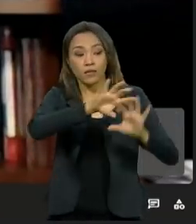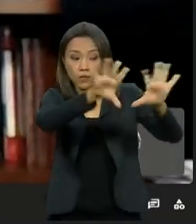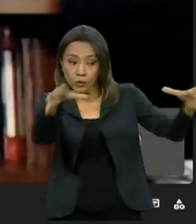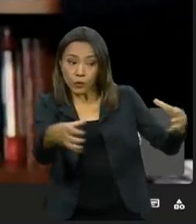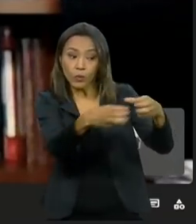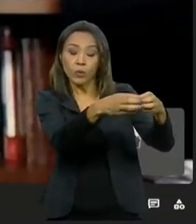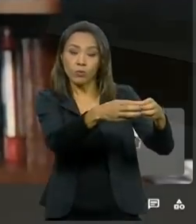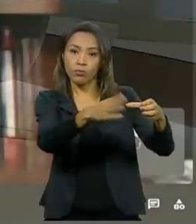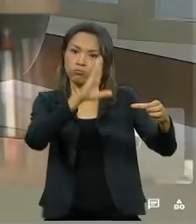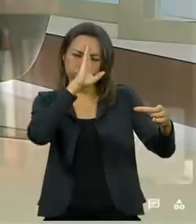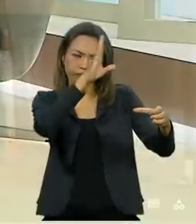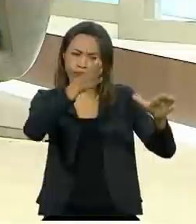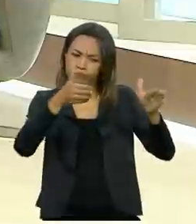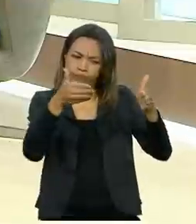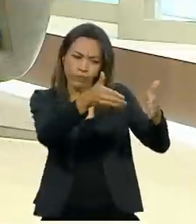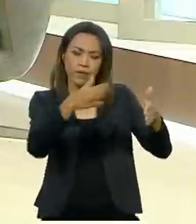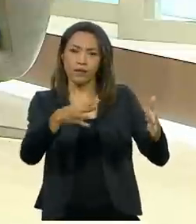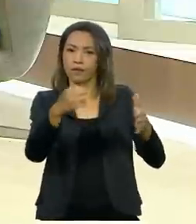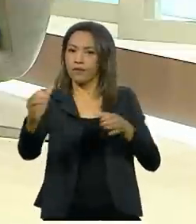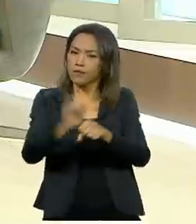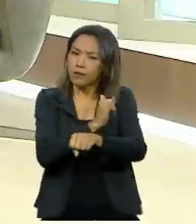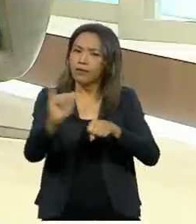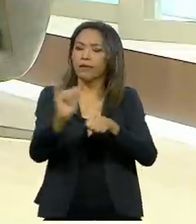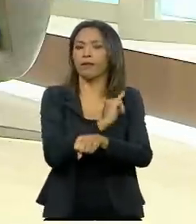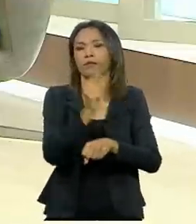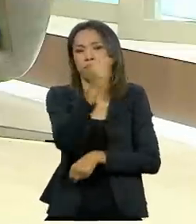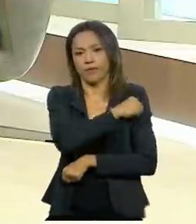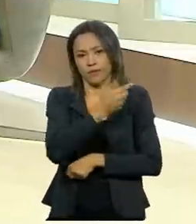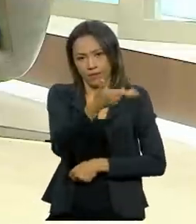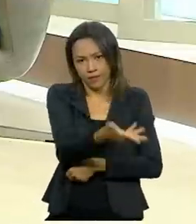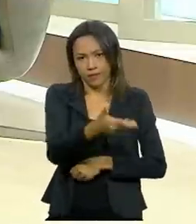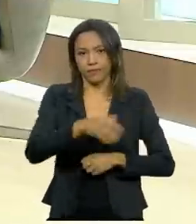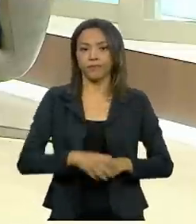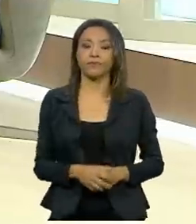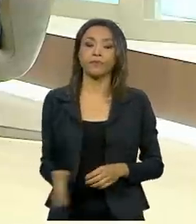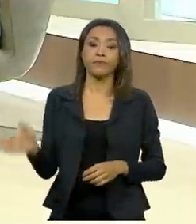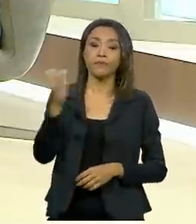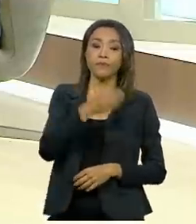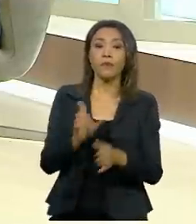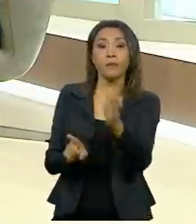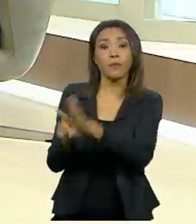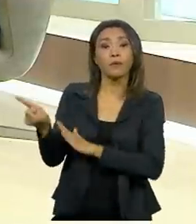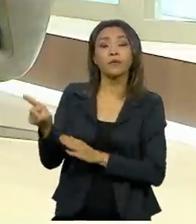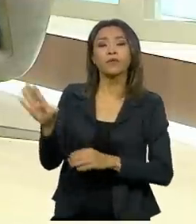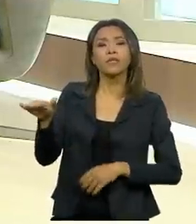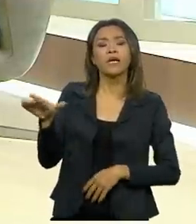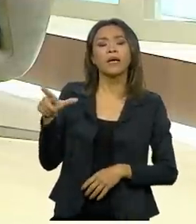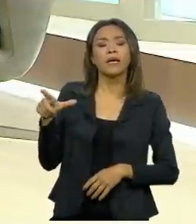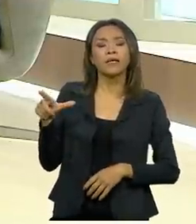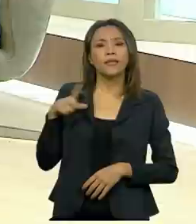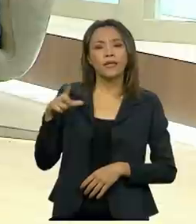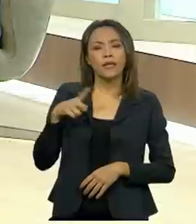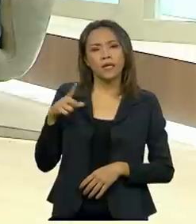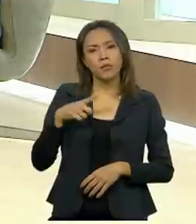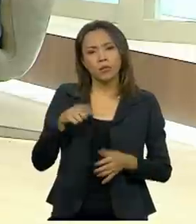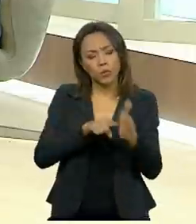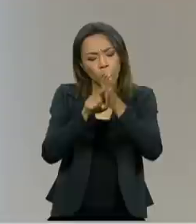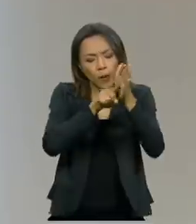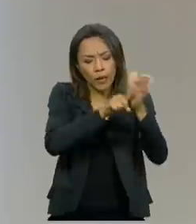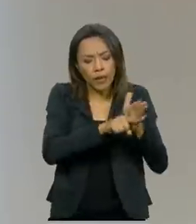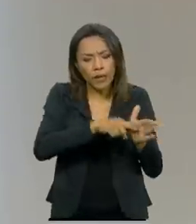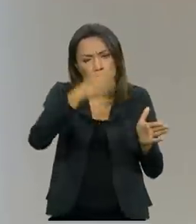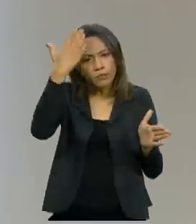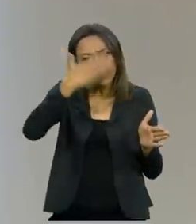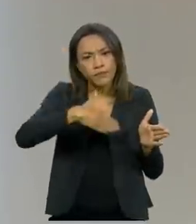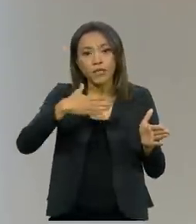prioritário nas estratégias de vacinação. Ministro, a gente tem um dado específico, já quando a gente compara o número, o índice de